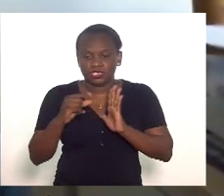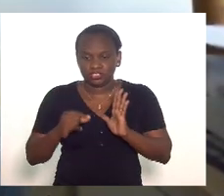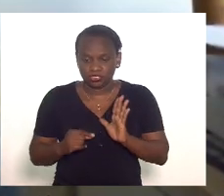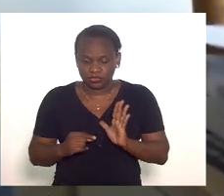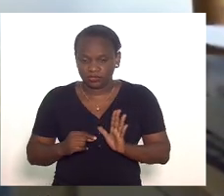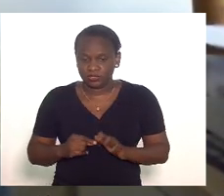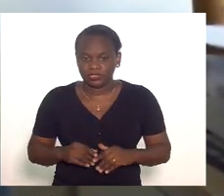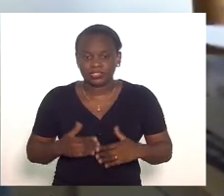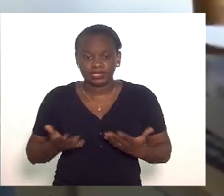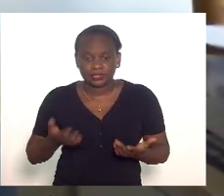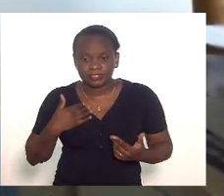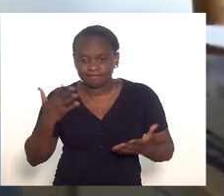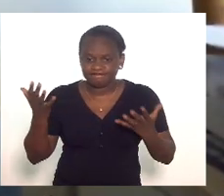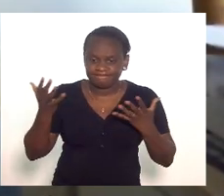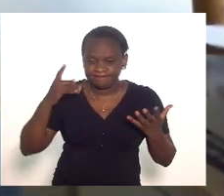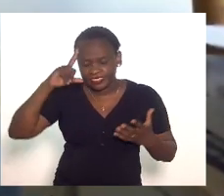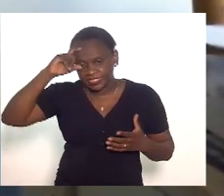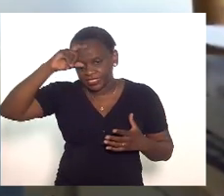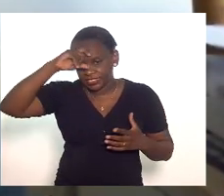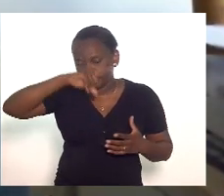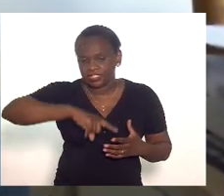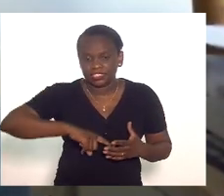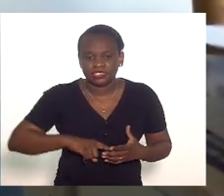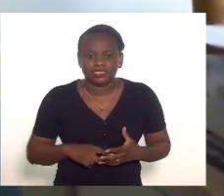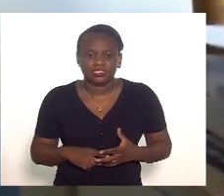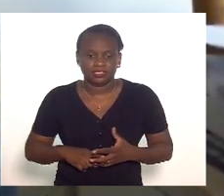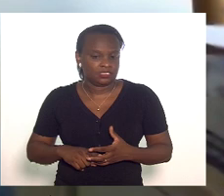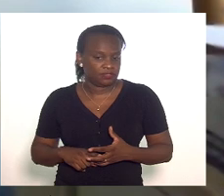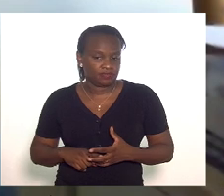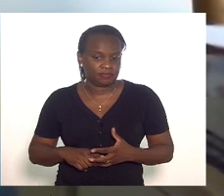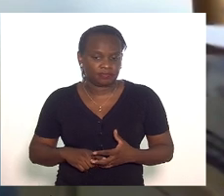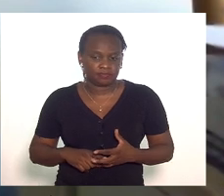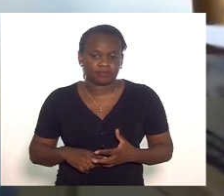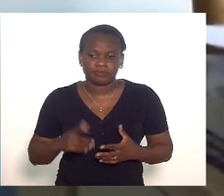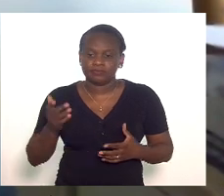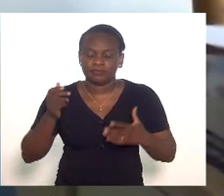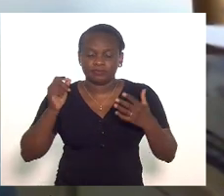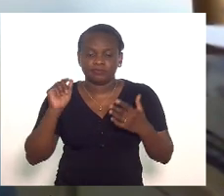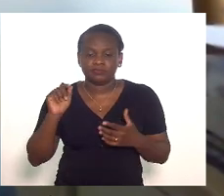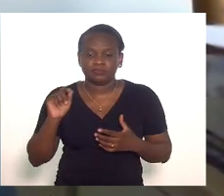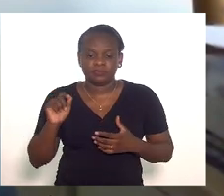então eu tive dificuldade de